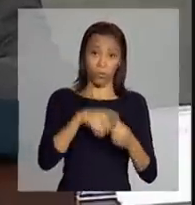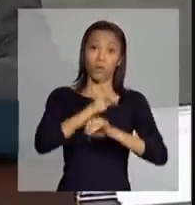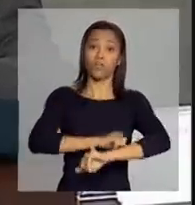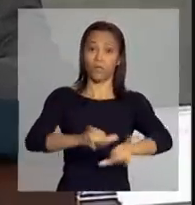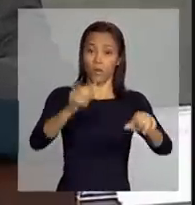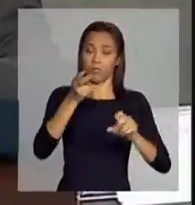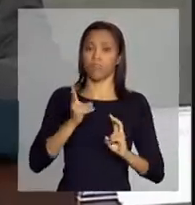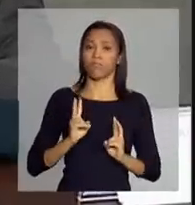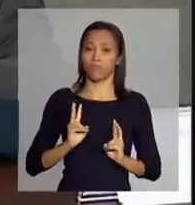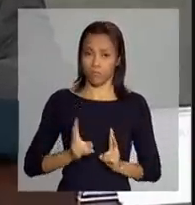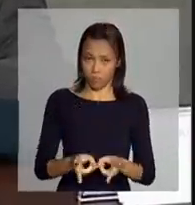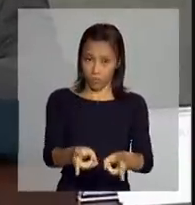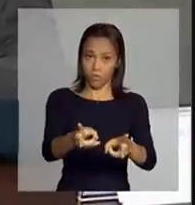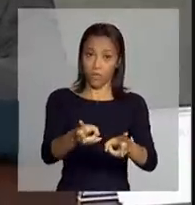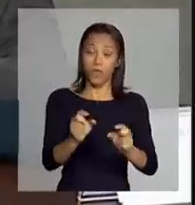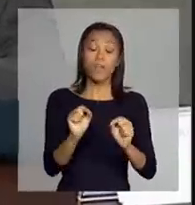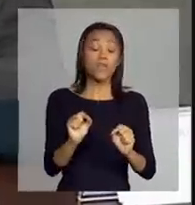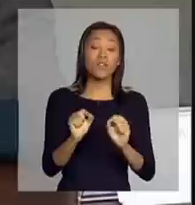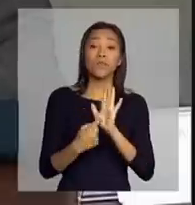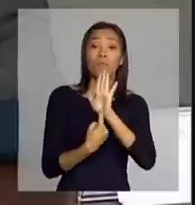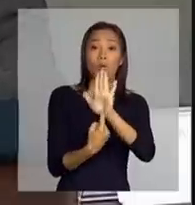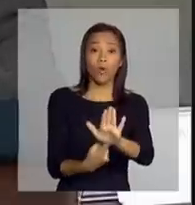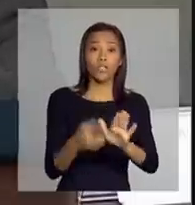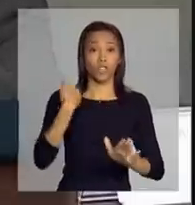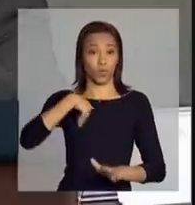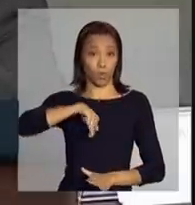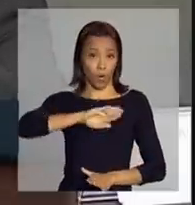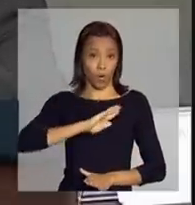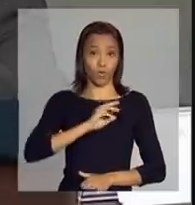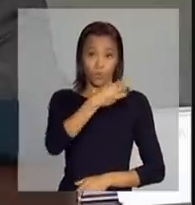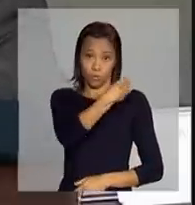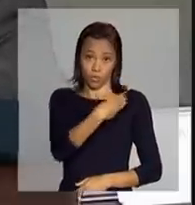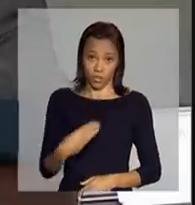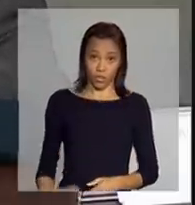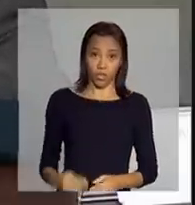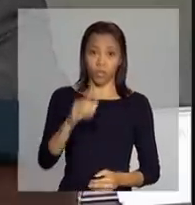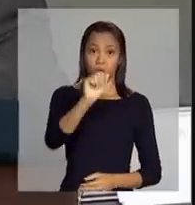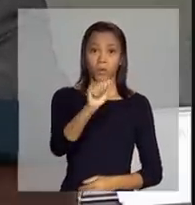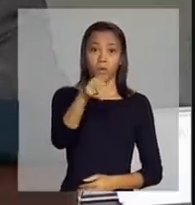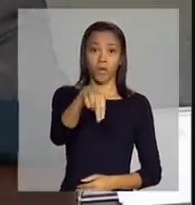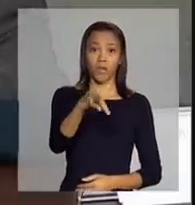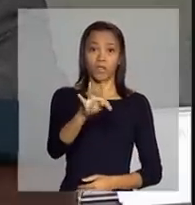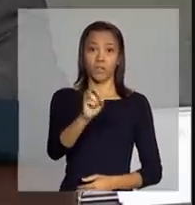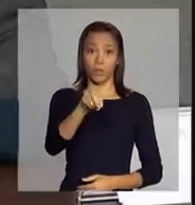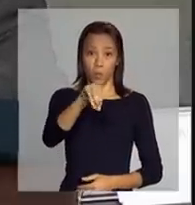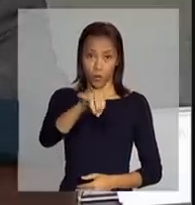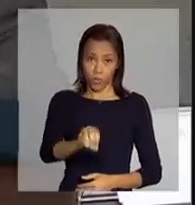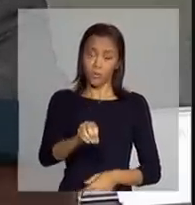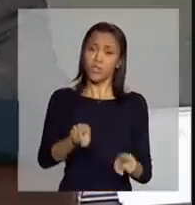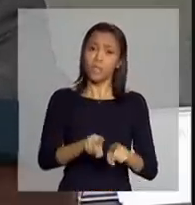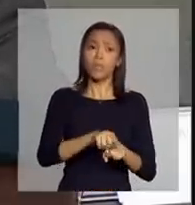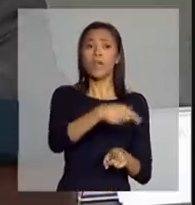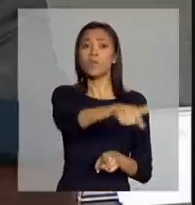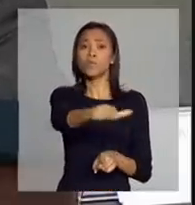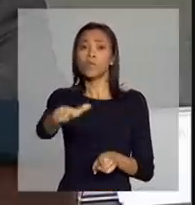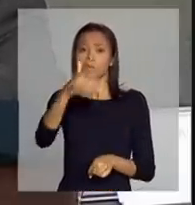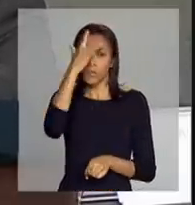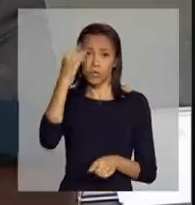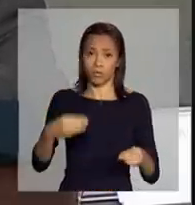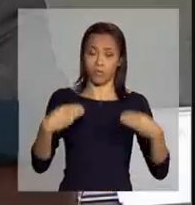é uma forma que o nosso ministro, Antônio Andrade, e todos vocês do Ministério, têm